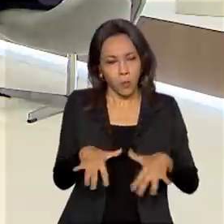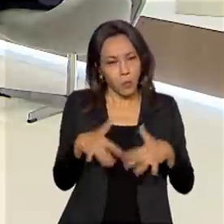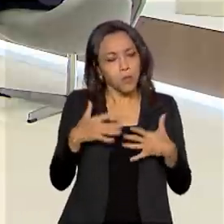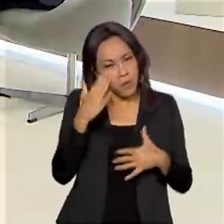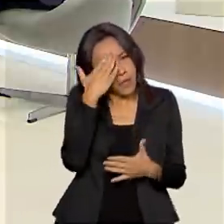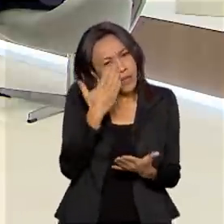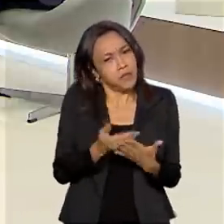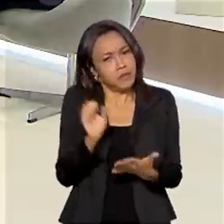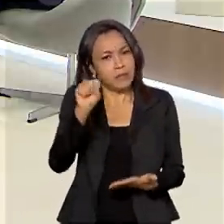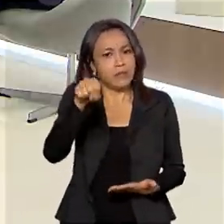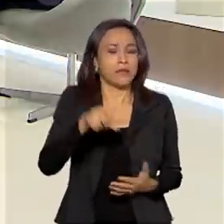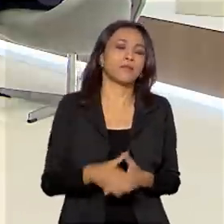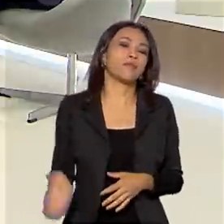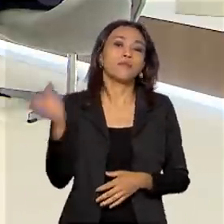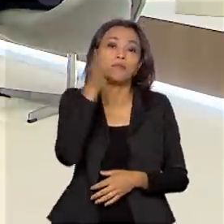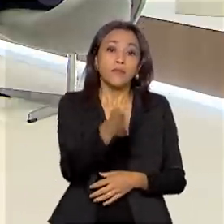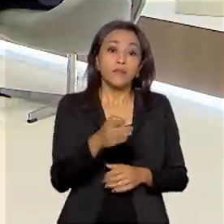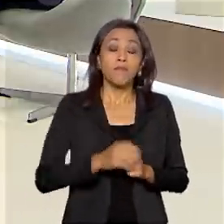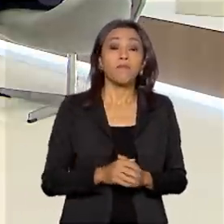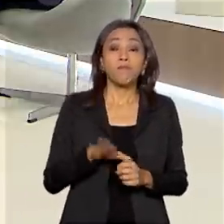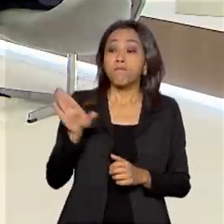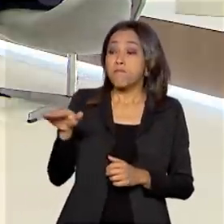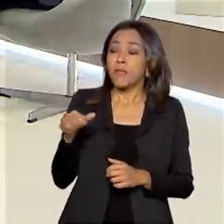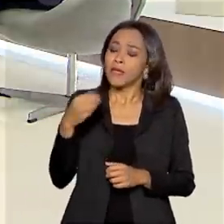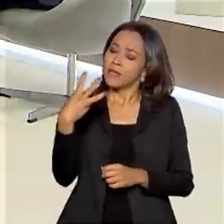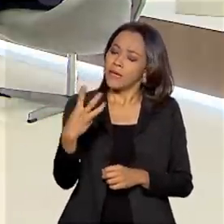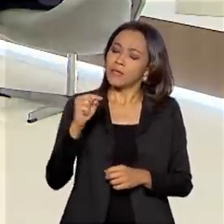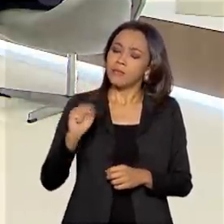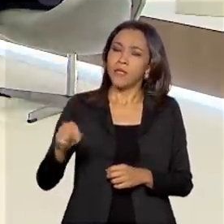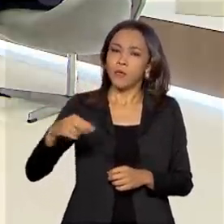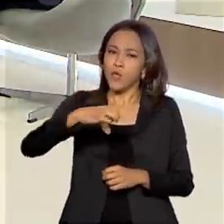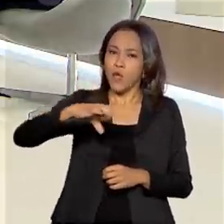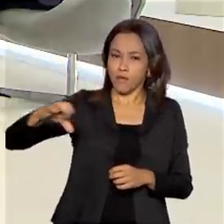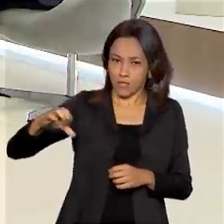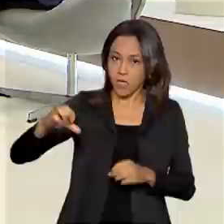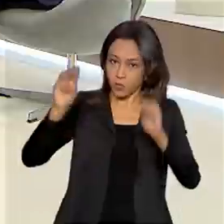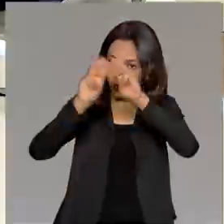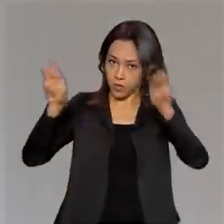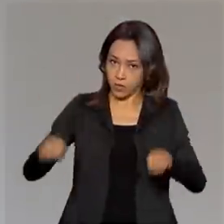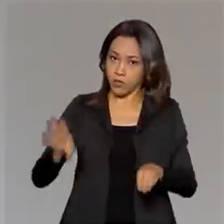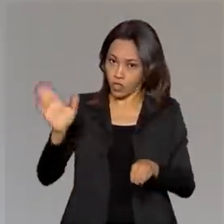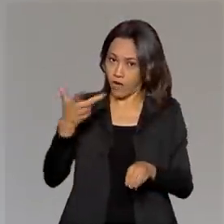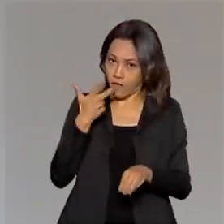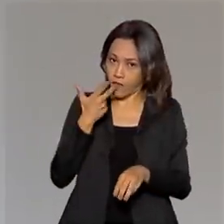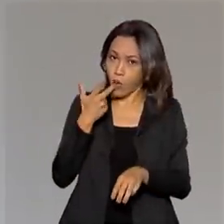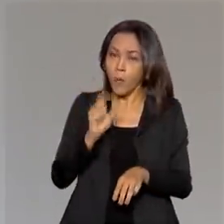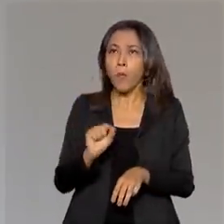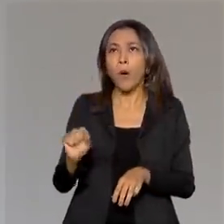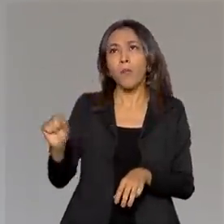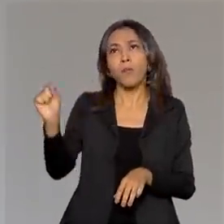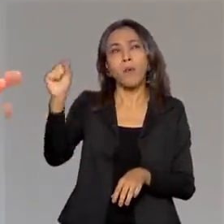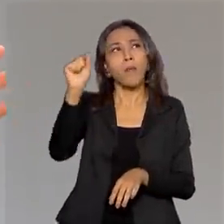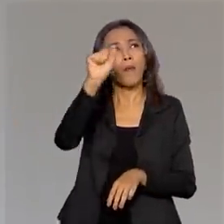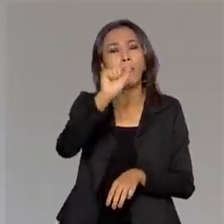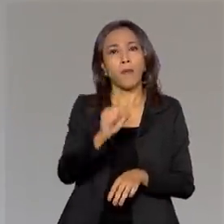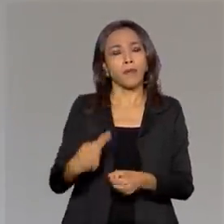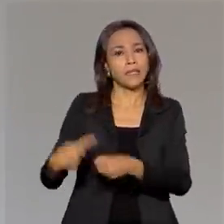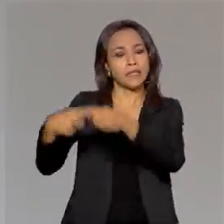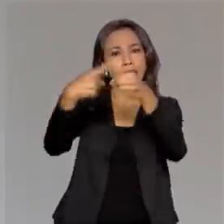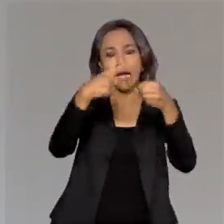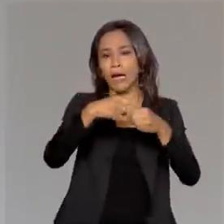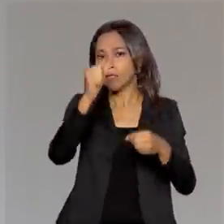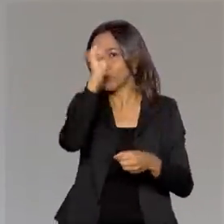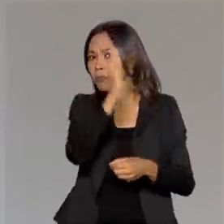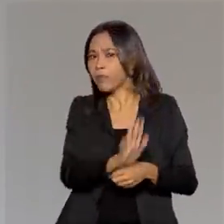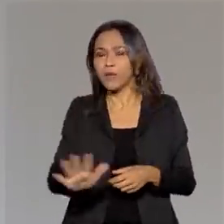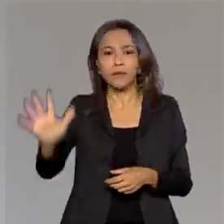acreditamos que sim. Presidente, dentro desse universo de 3.900 museus aí que o senhor citou, espalhados por diversas cidades, por todas